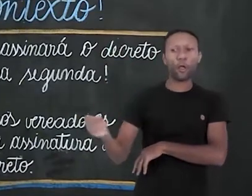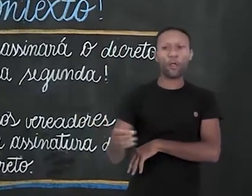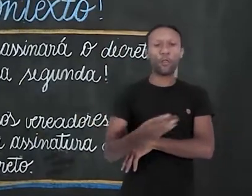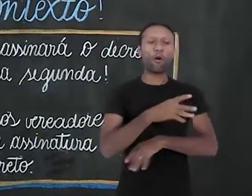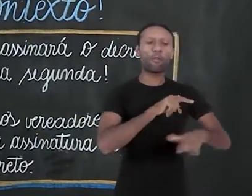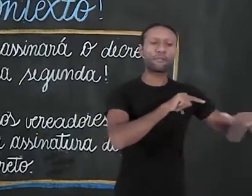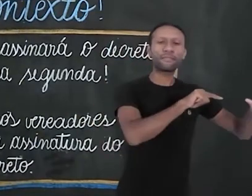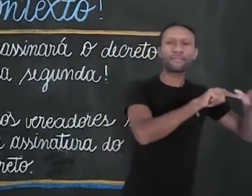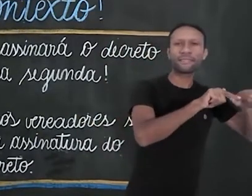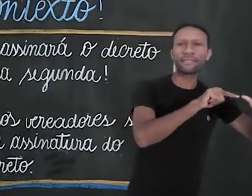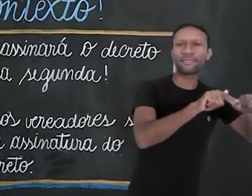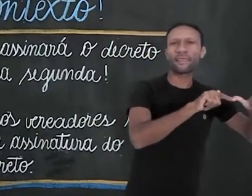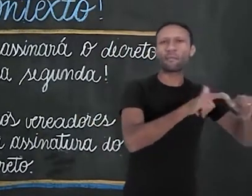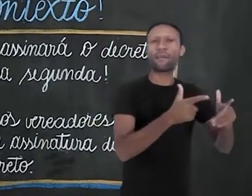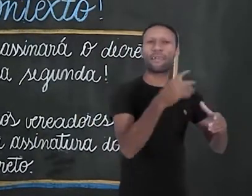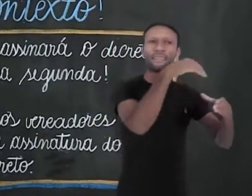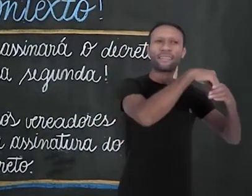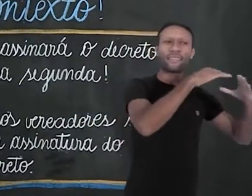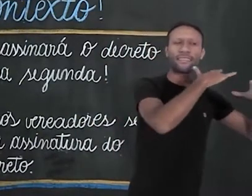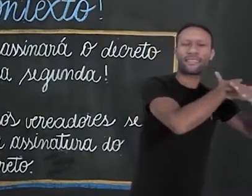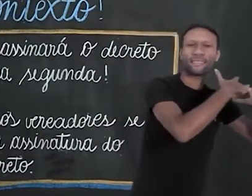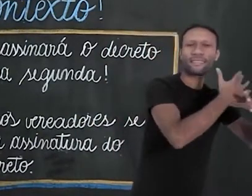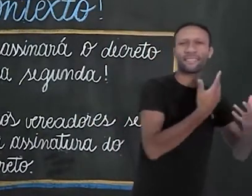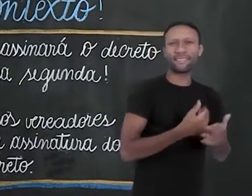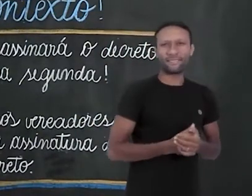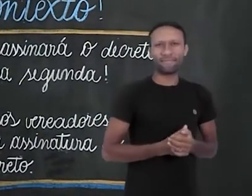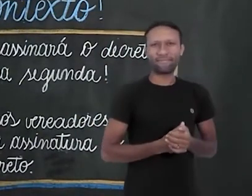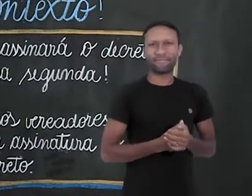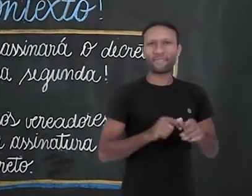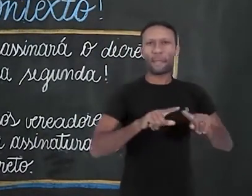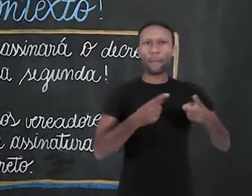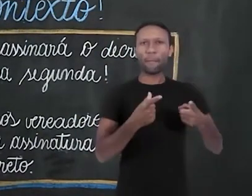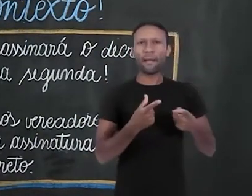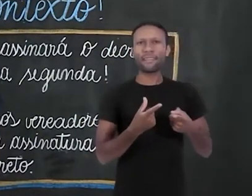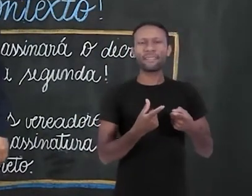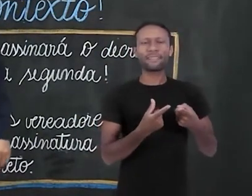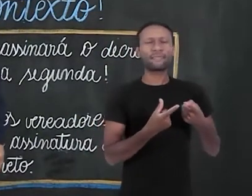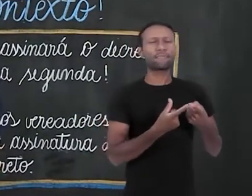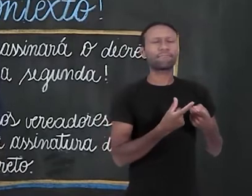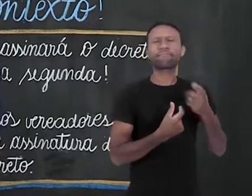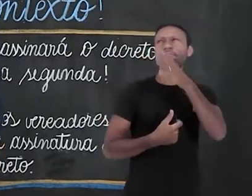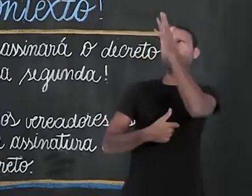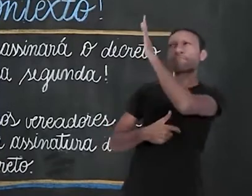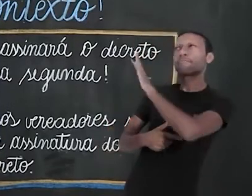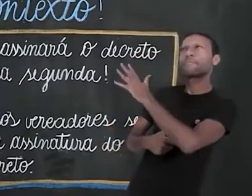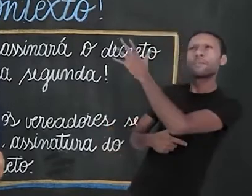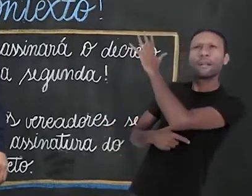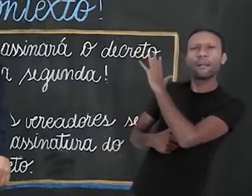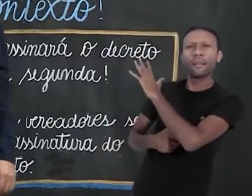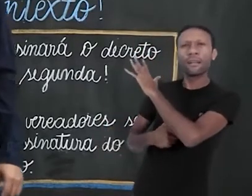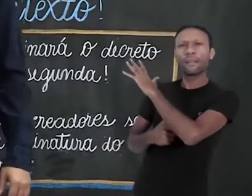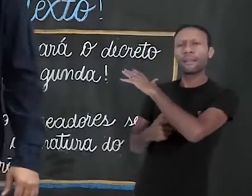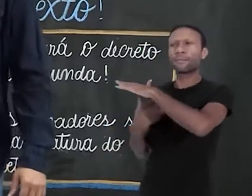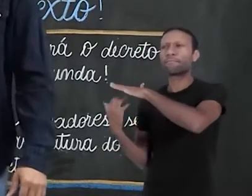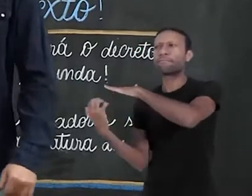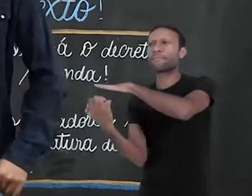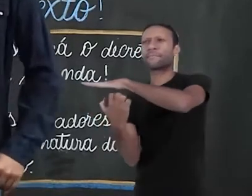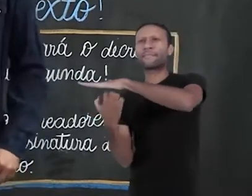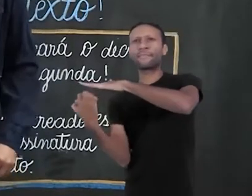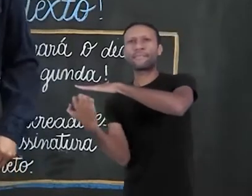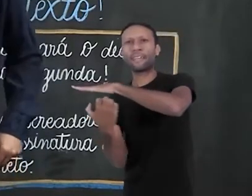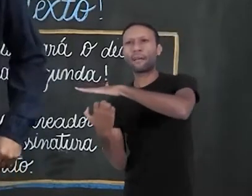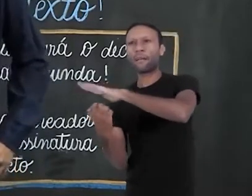empreendimentos inaugurados na cidade. Mas todos esses elementos em amarelo, eles estão transitando ao redor do núcleo do sujeito